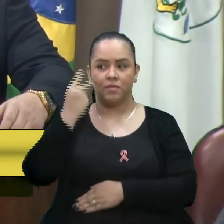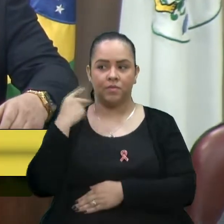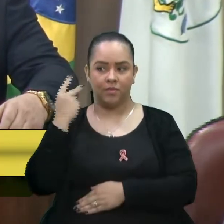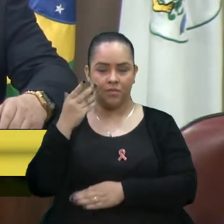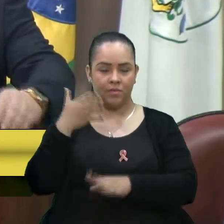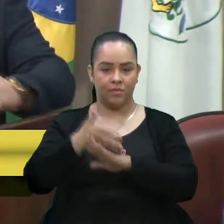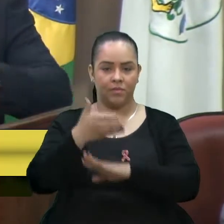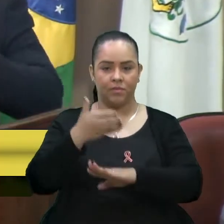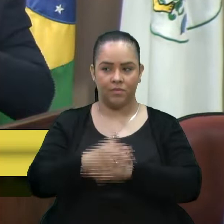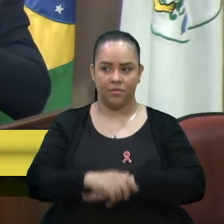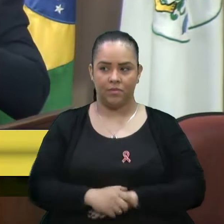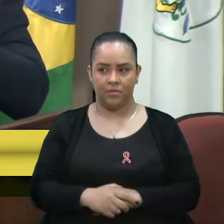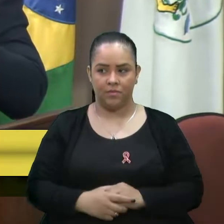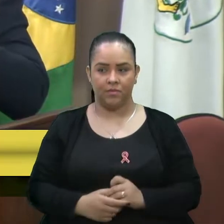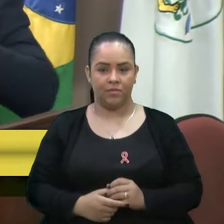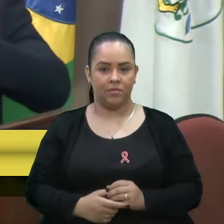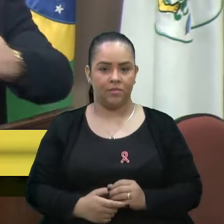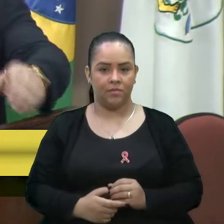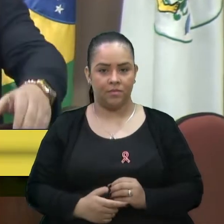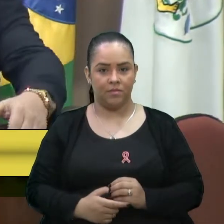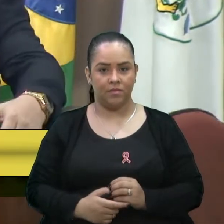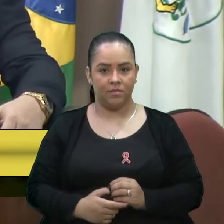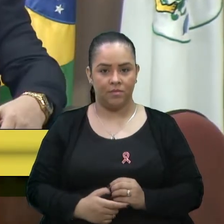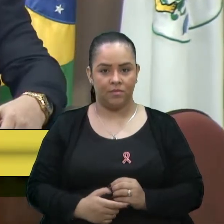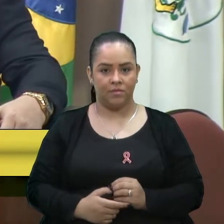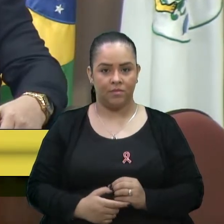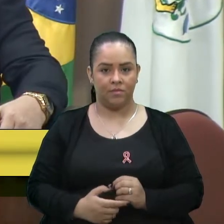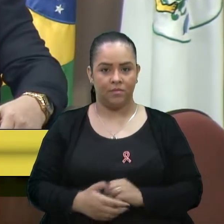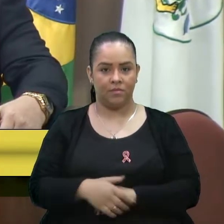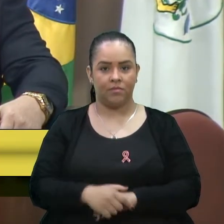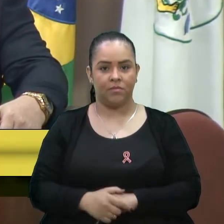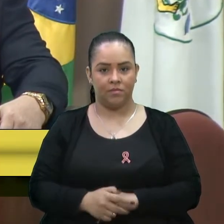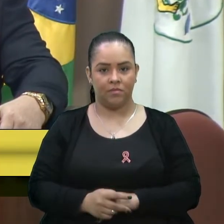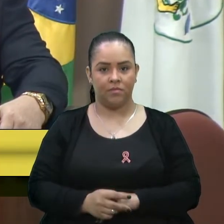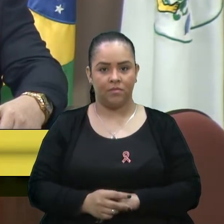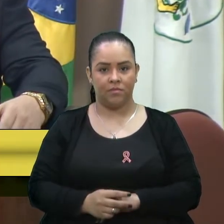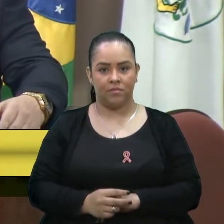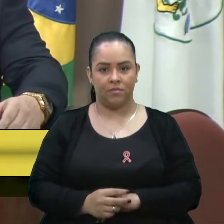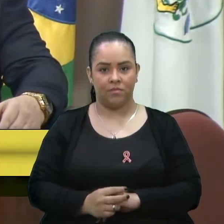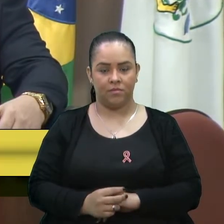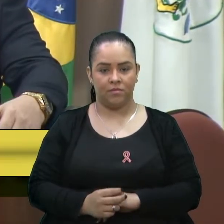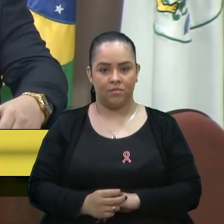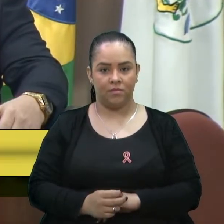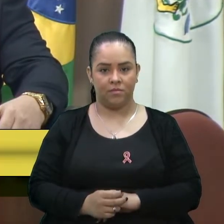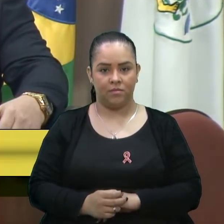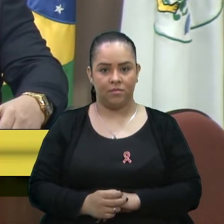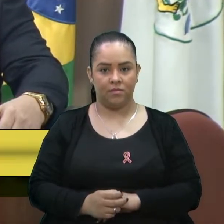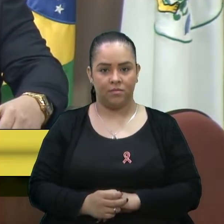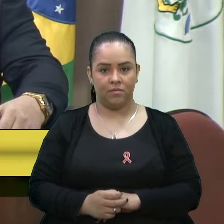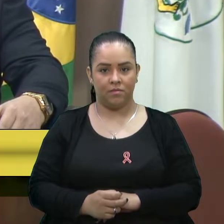estavam presentes, dos parceiros que estavam,